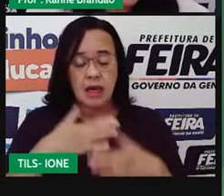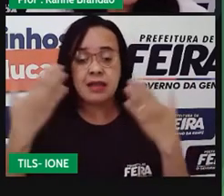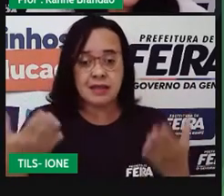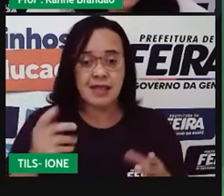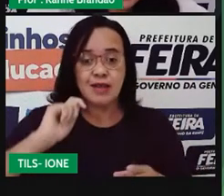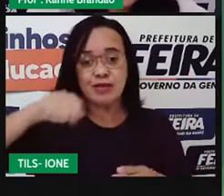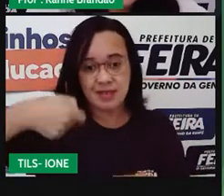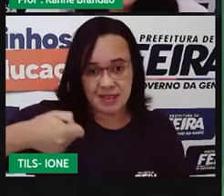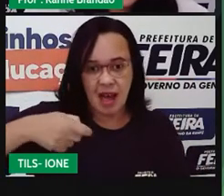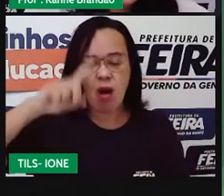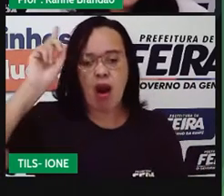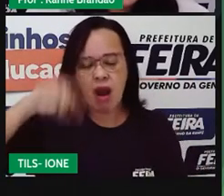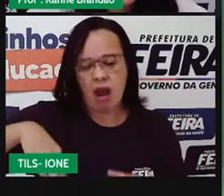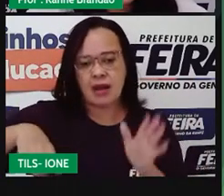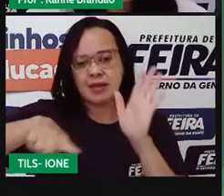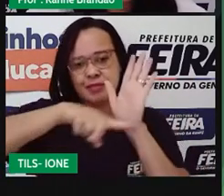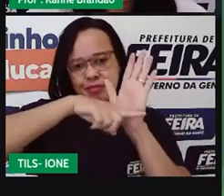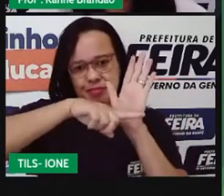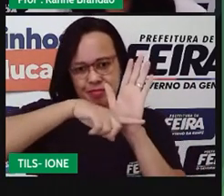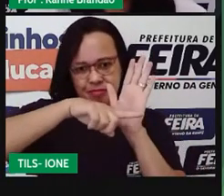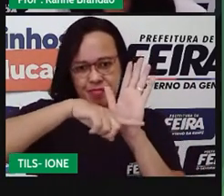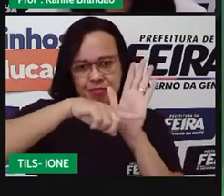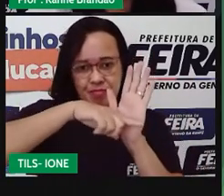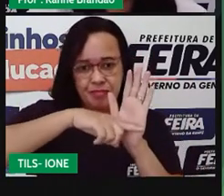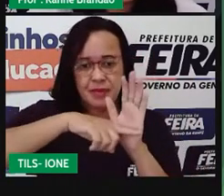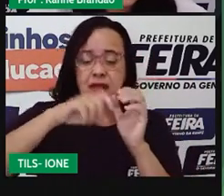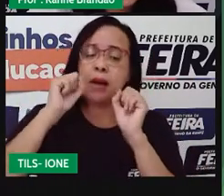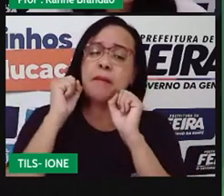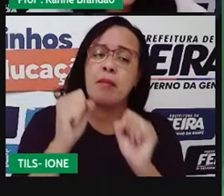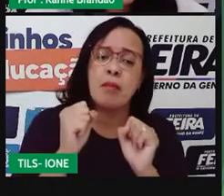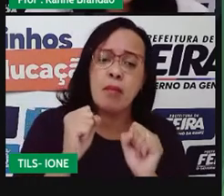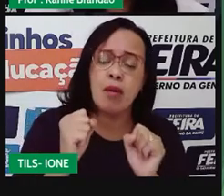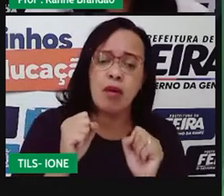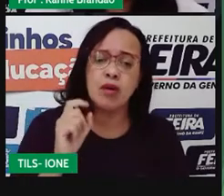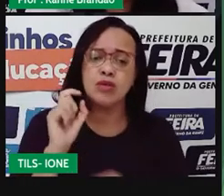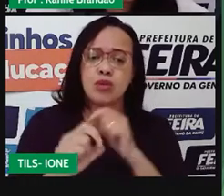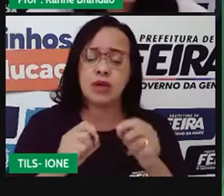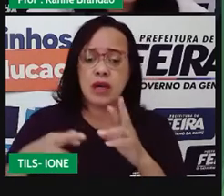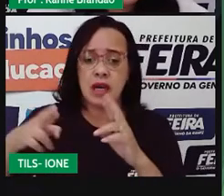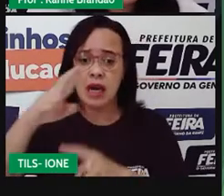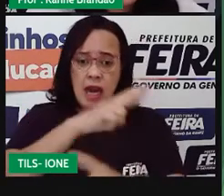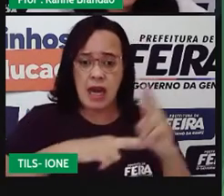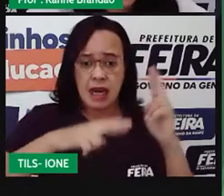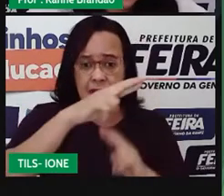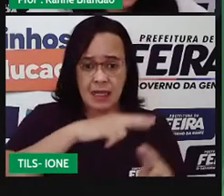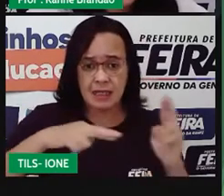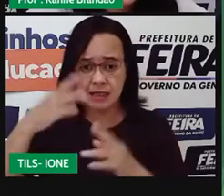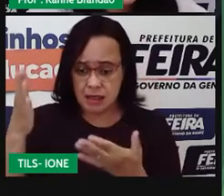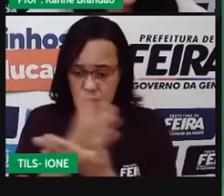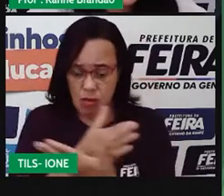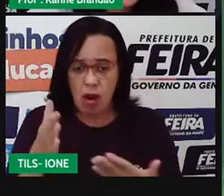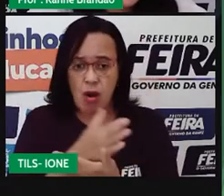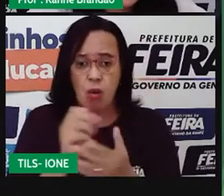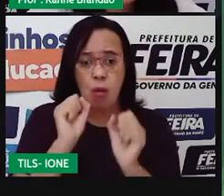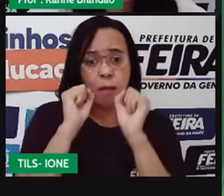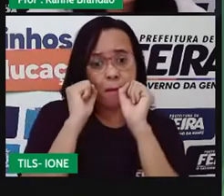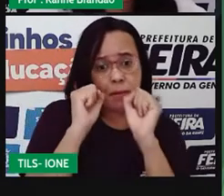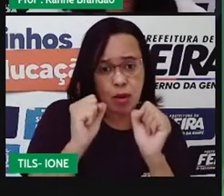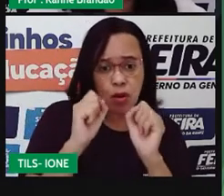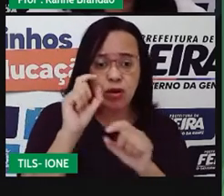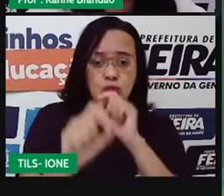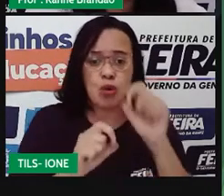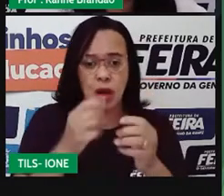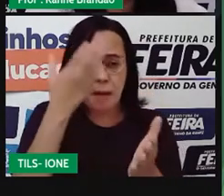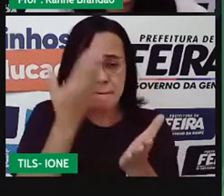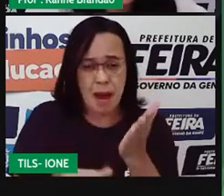Que alguém, nessa relação, vai se prejudicar. Algum dos envolvidos, nessa interação, vai